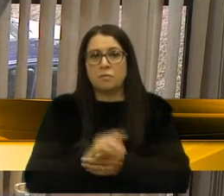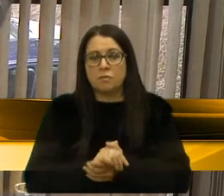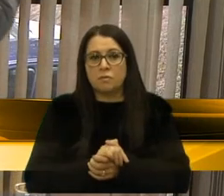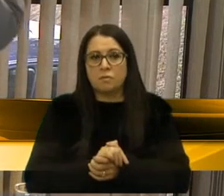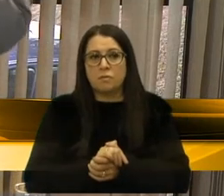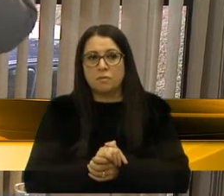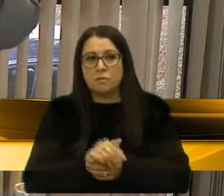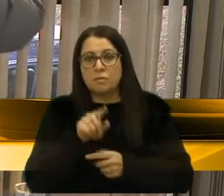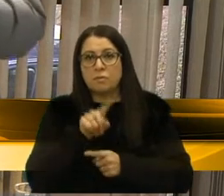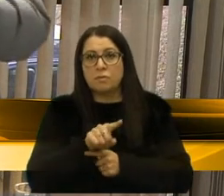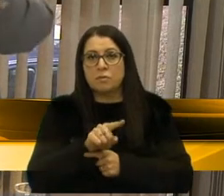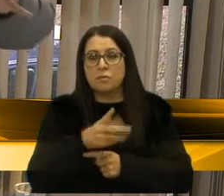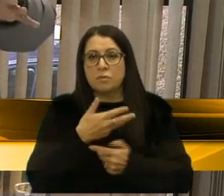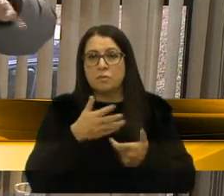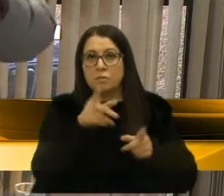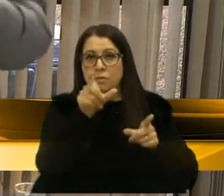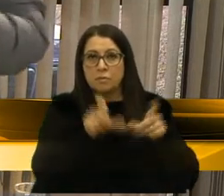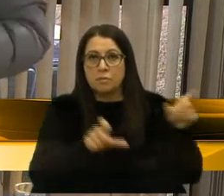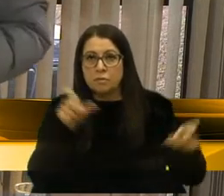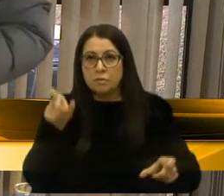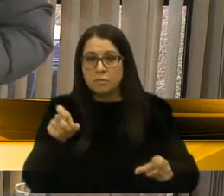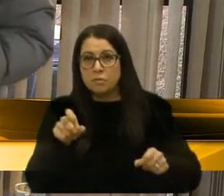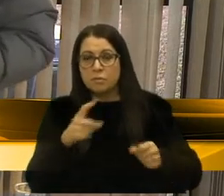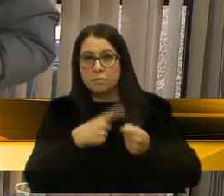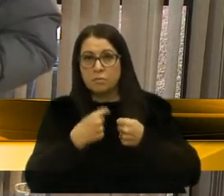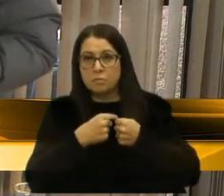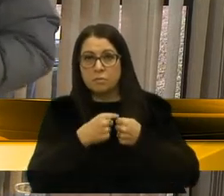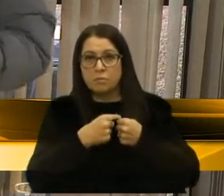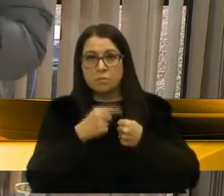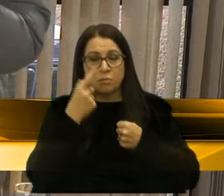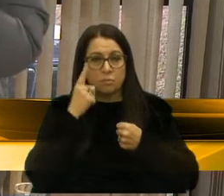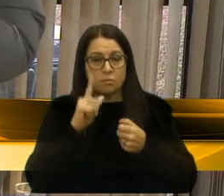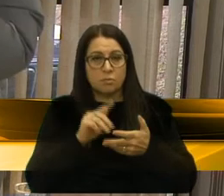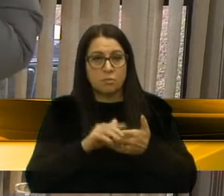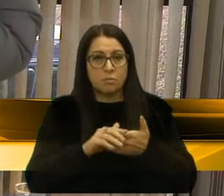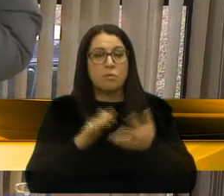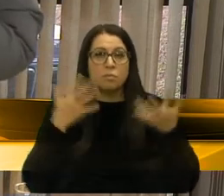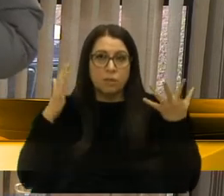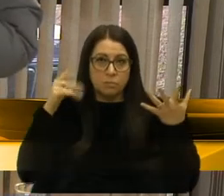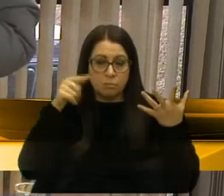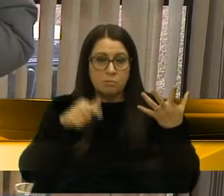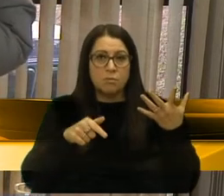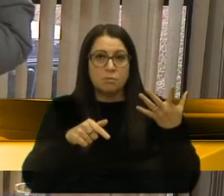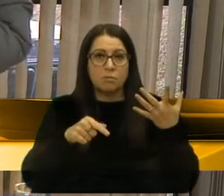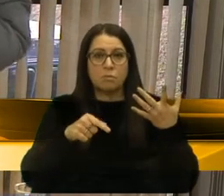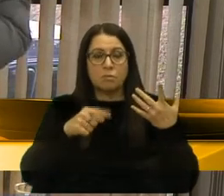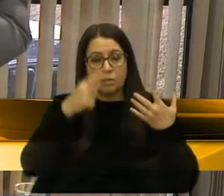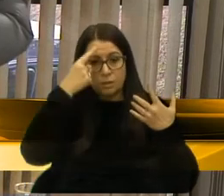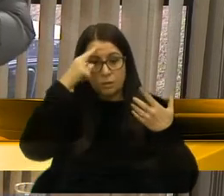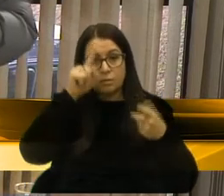o braço, muitas vezes, do município não alcança. Então, parabenizar essa iniciativa